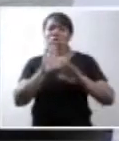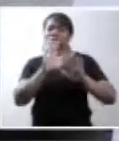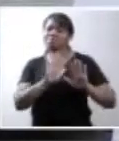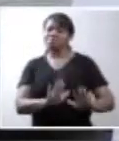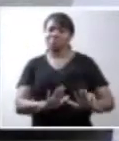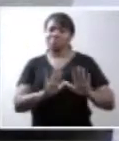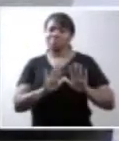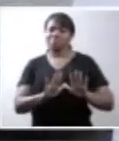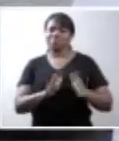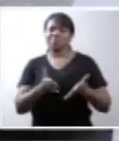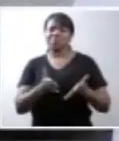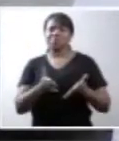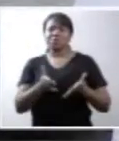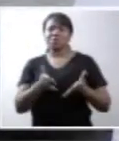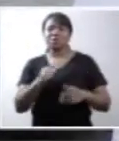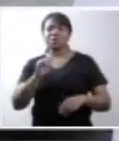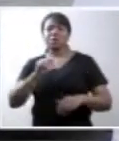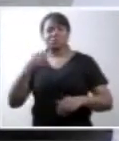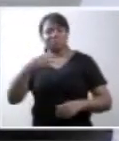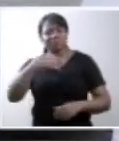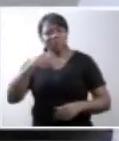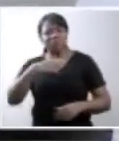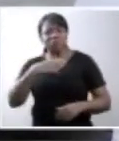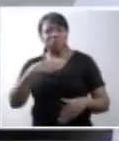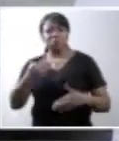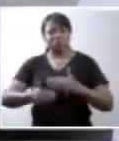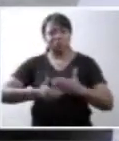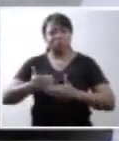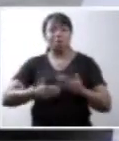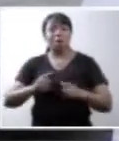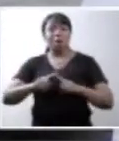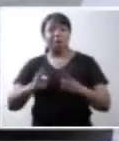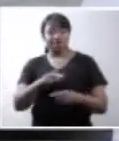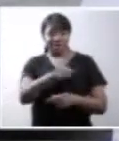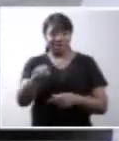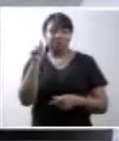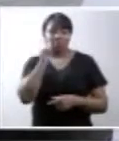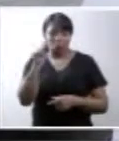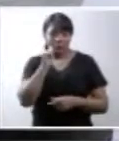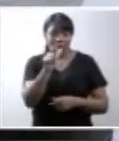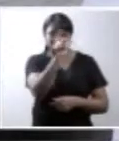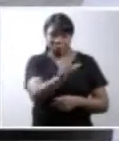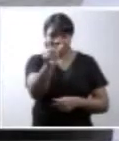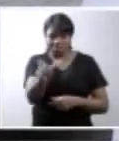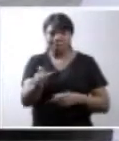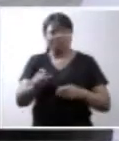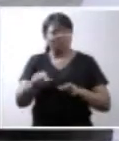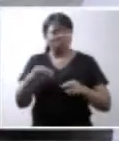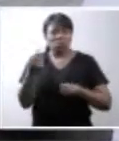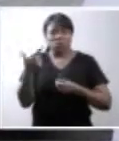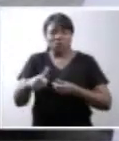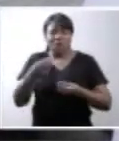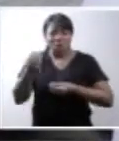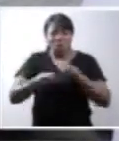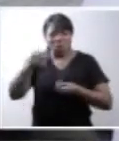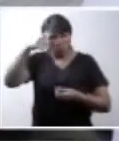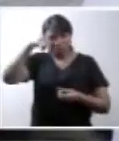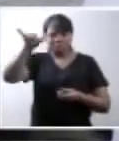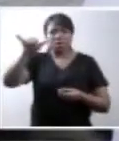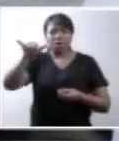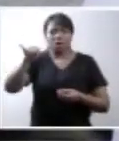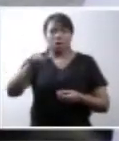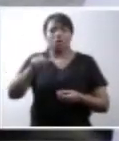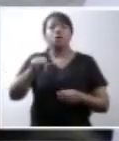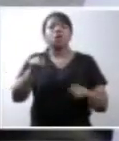aquilo que estava se passando. Todas elas diferenciam que é evitável do que é inevitável.